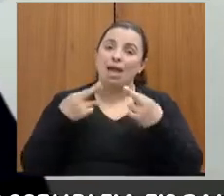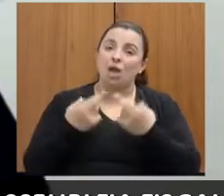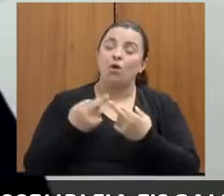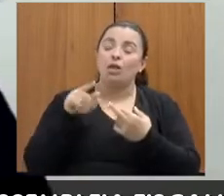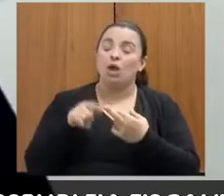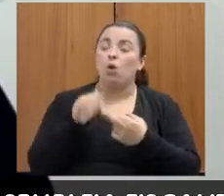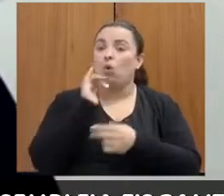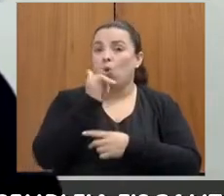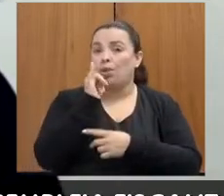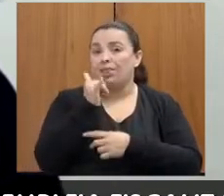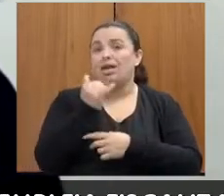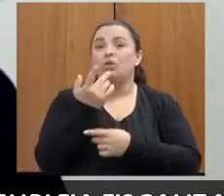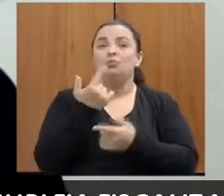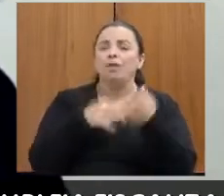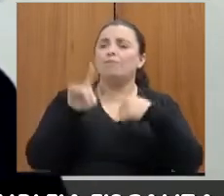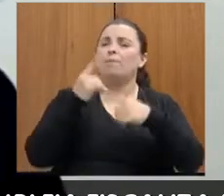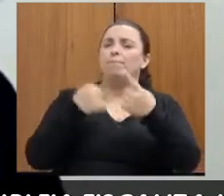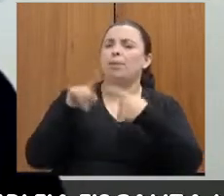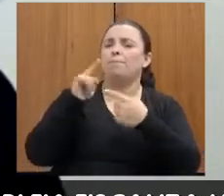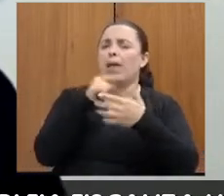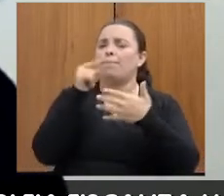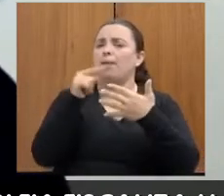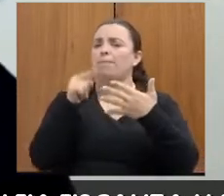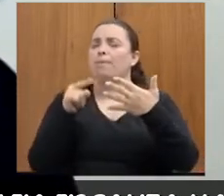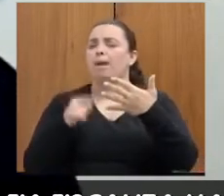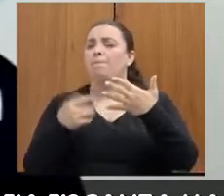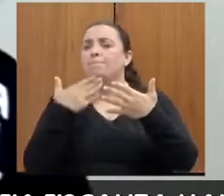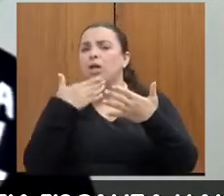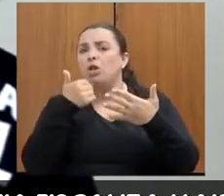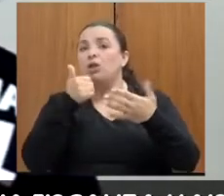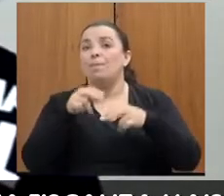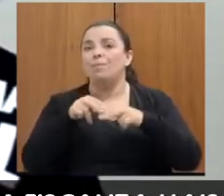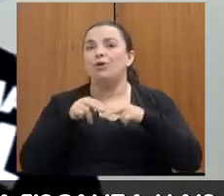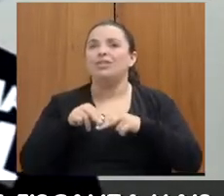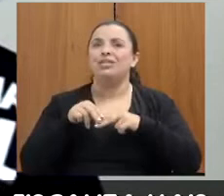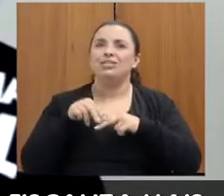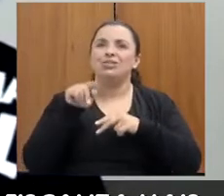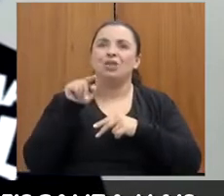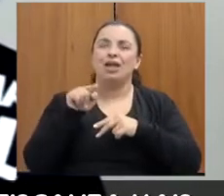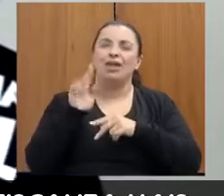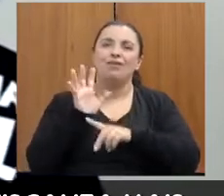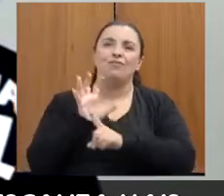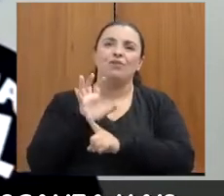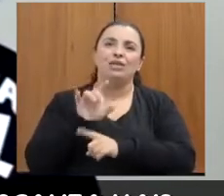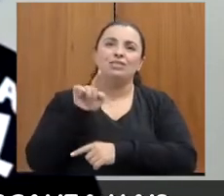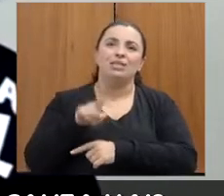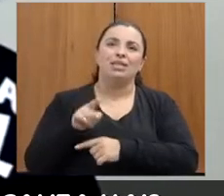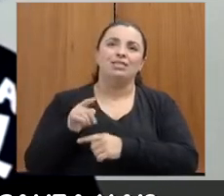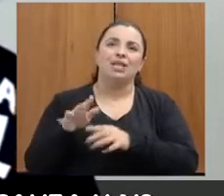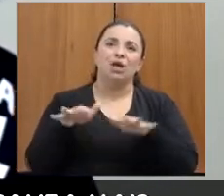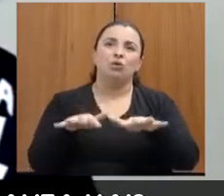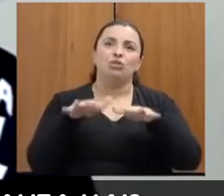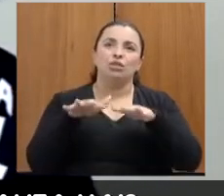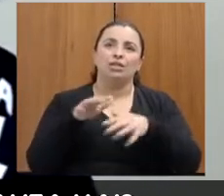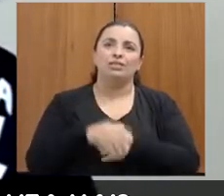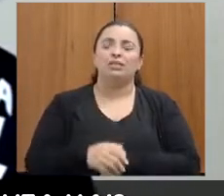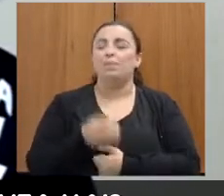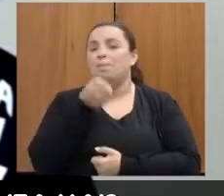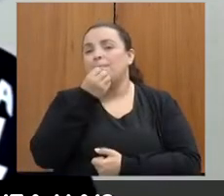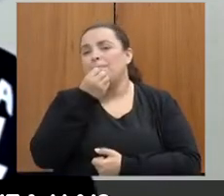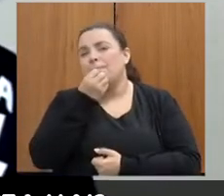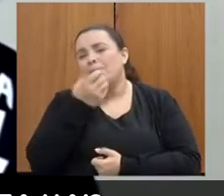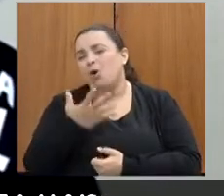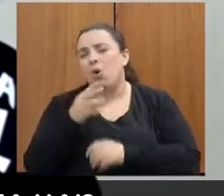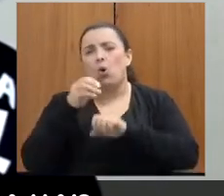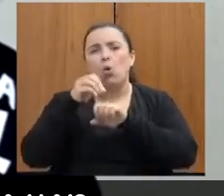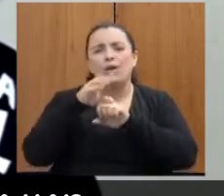avanços que nós obtivemos a partir dessa audiência aqui. Que maravilha compartilhar conhecimento